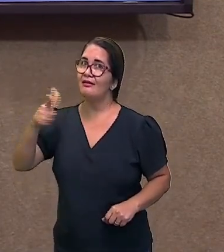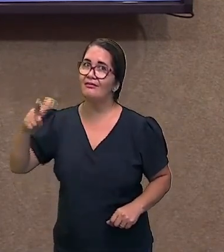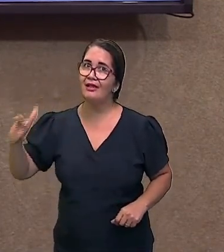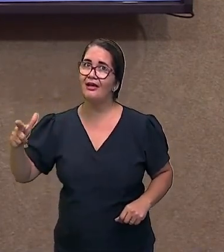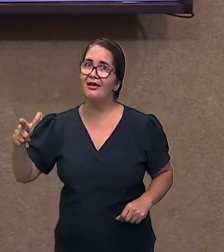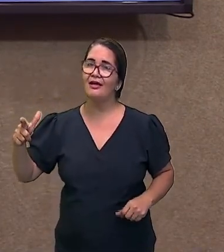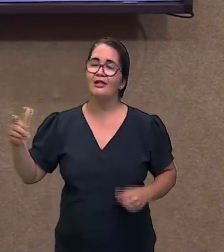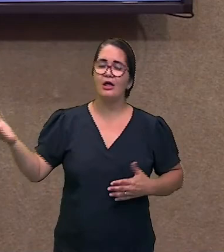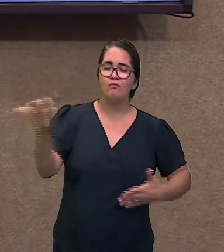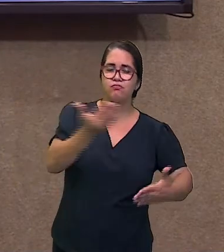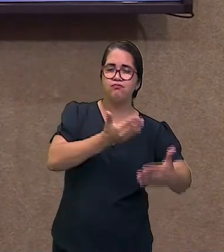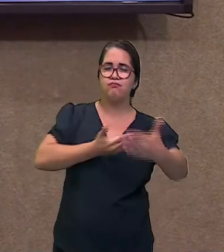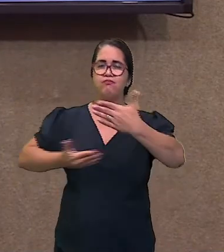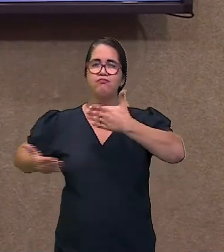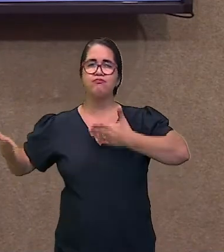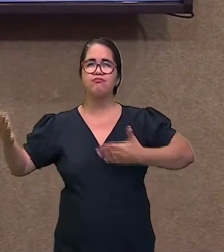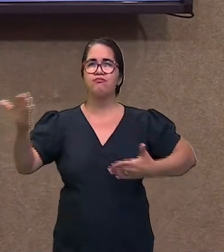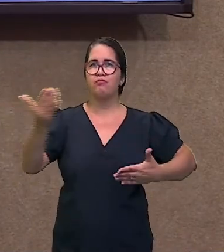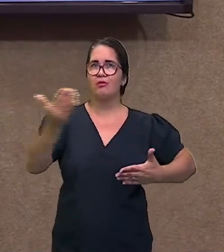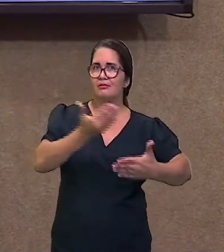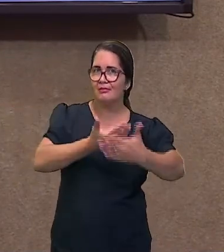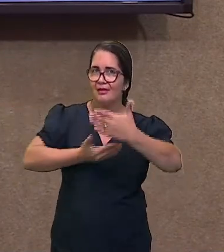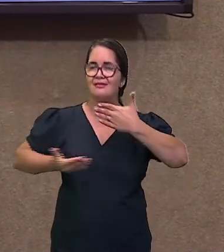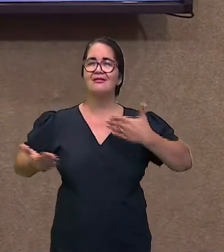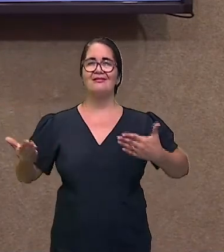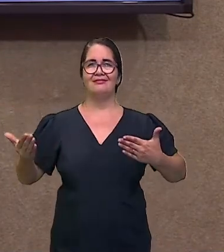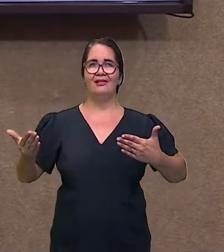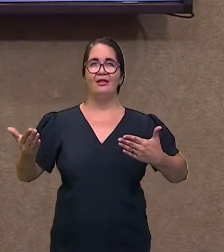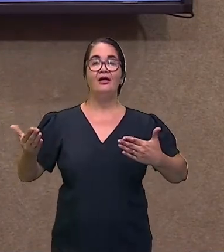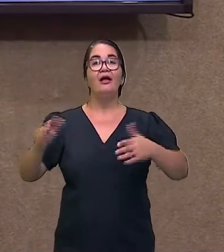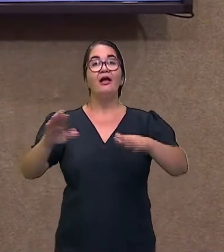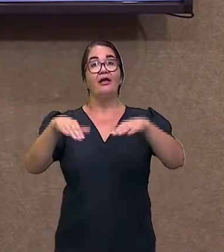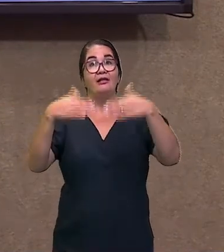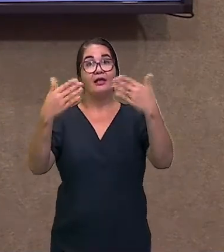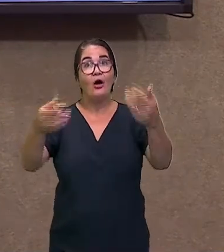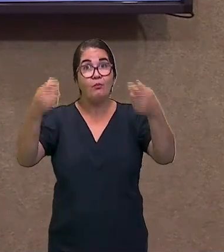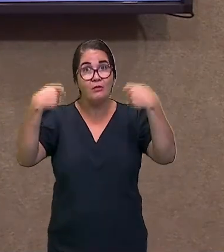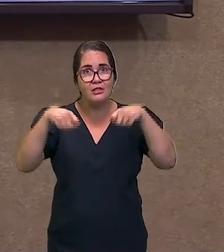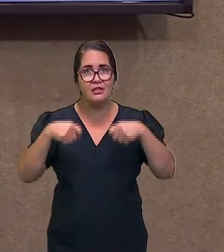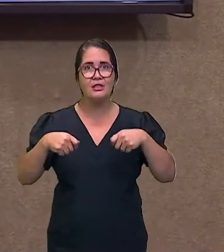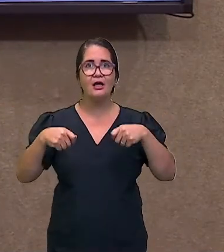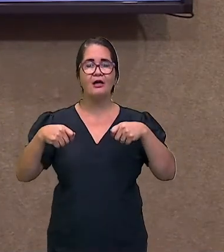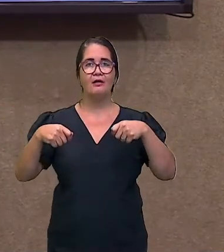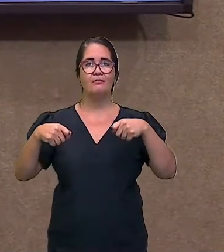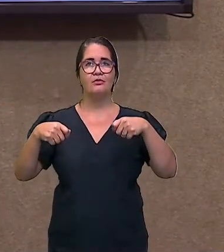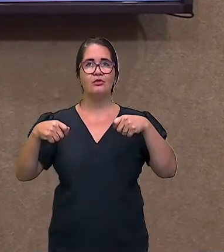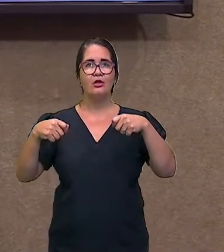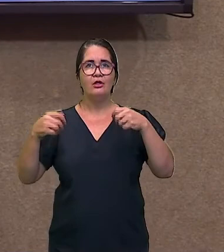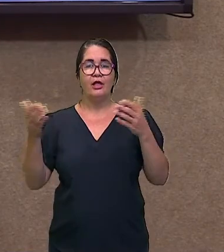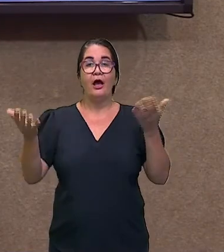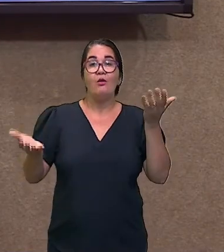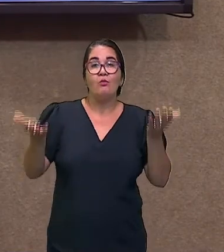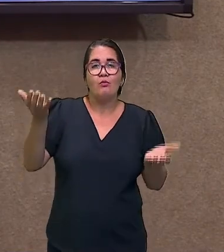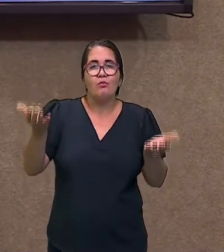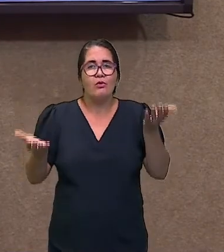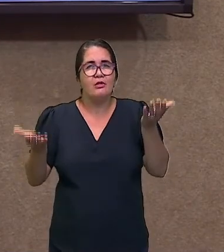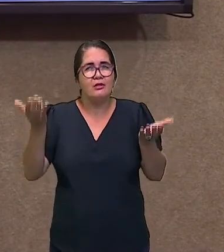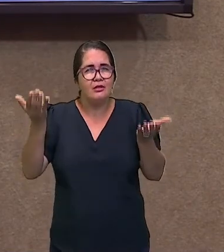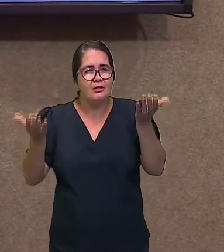precisamos de equilíbrio para sermos funcionais e sobrevivermos neste ecossistema, ok?